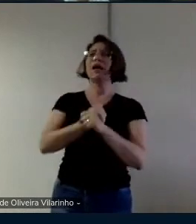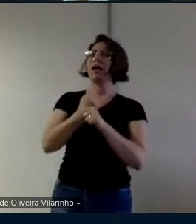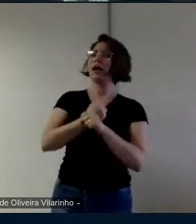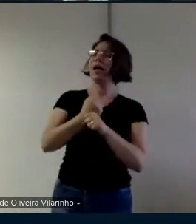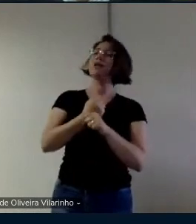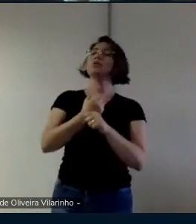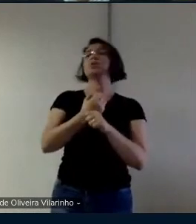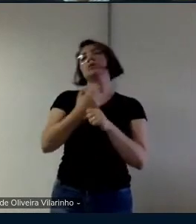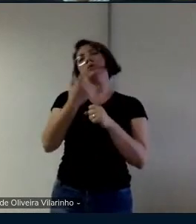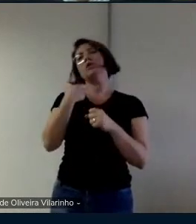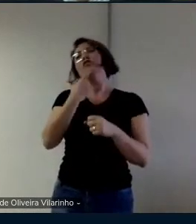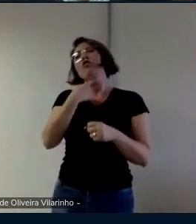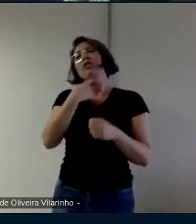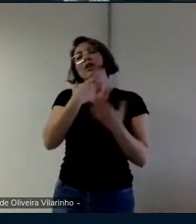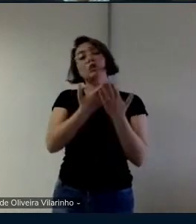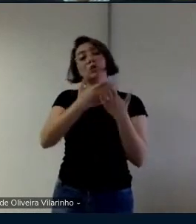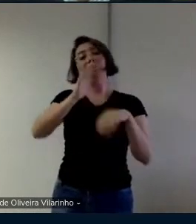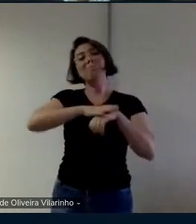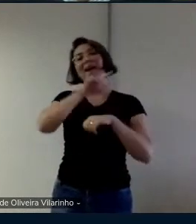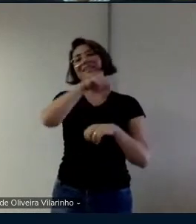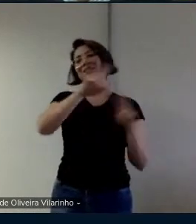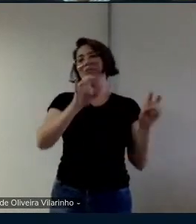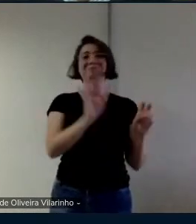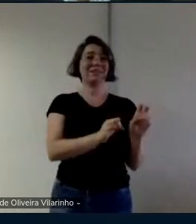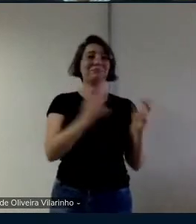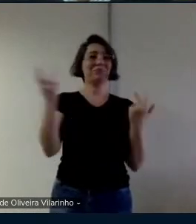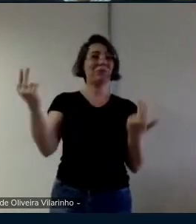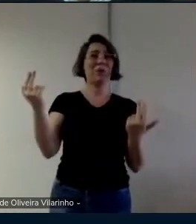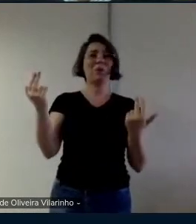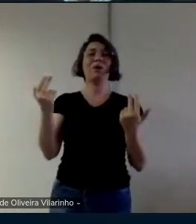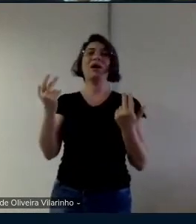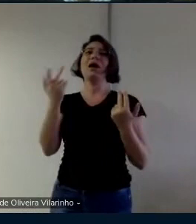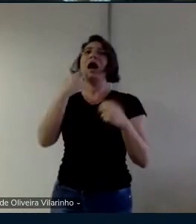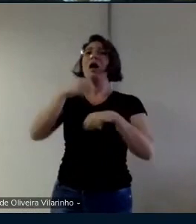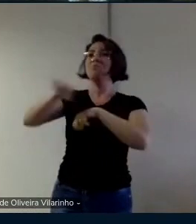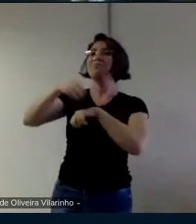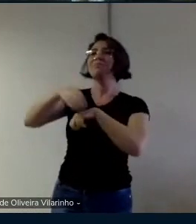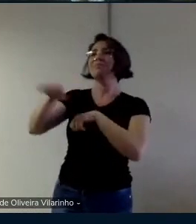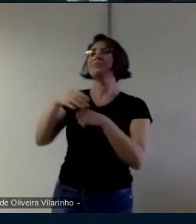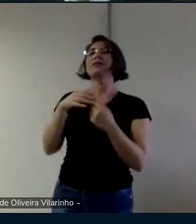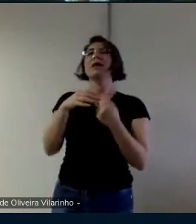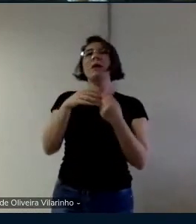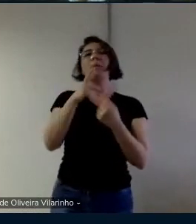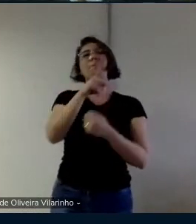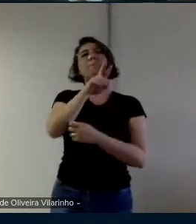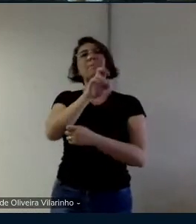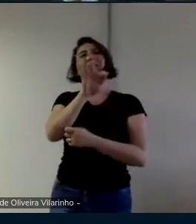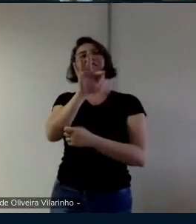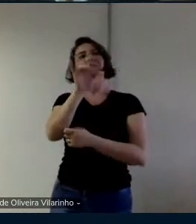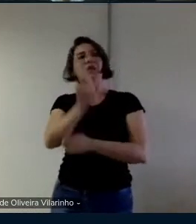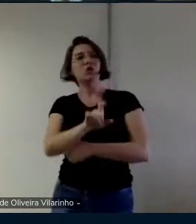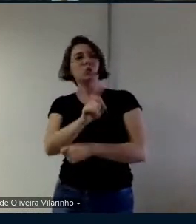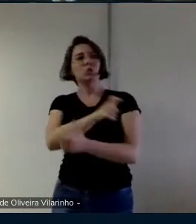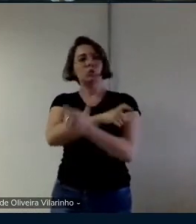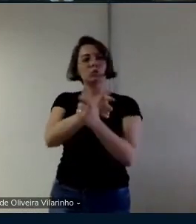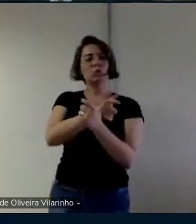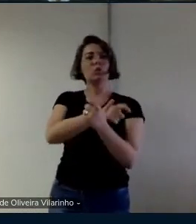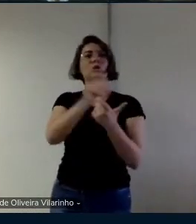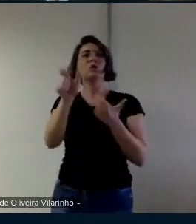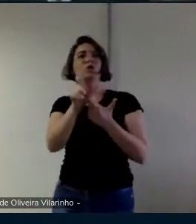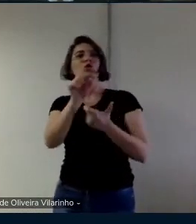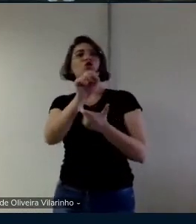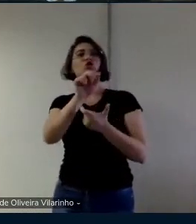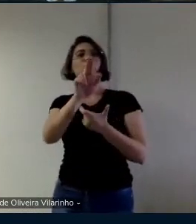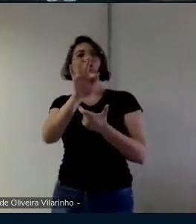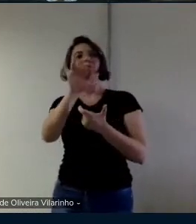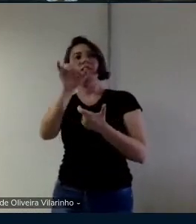inclusive eu passei pra ela uma sequência de prefixos e sufixos que eu tinha conseguido o assistente